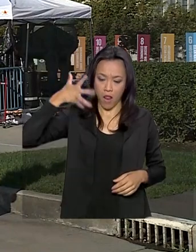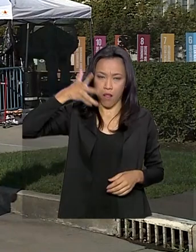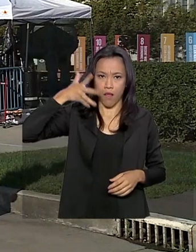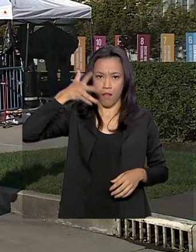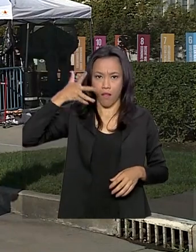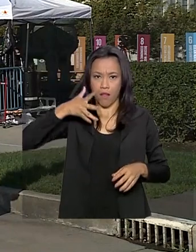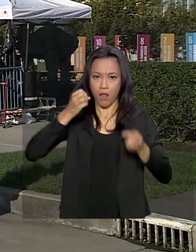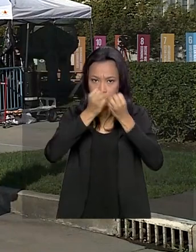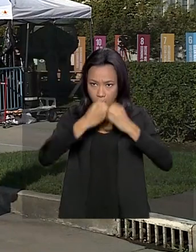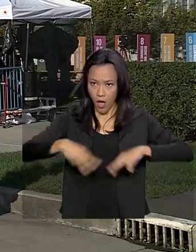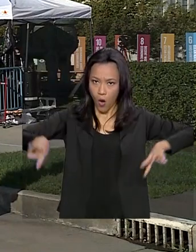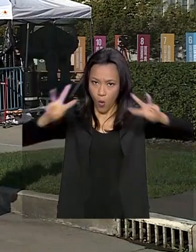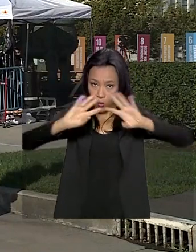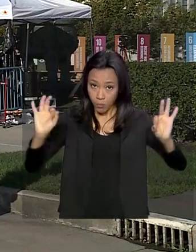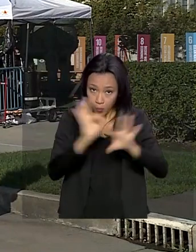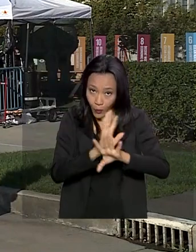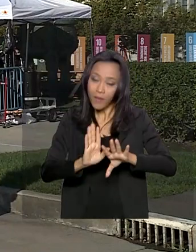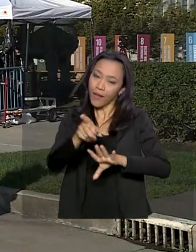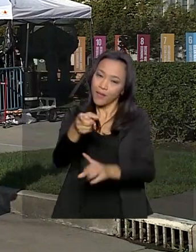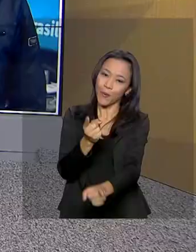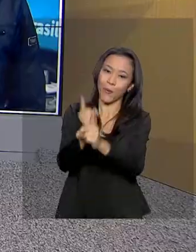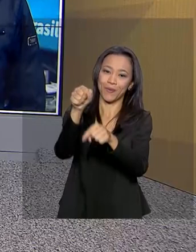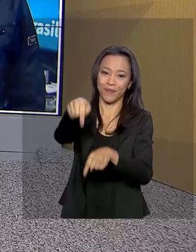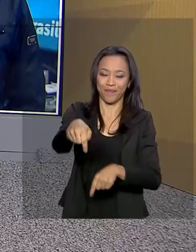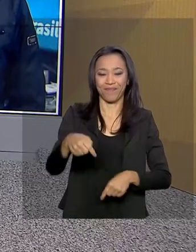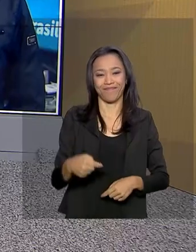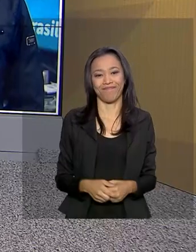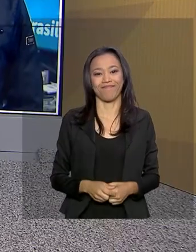aqui da sede da ONU. Eu volto com vocês.